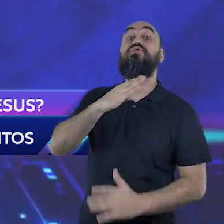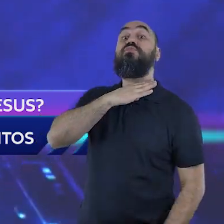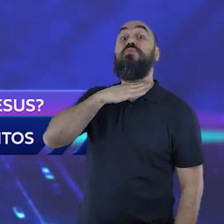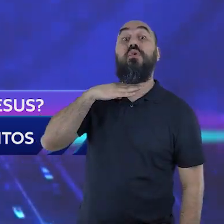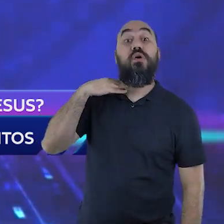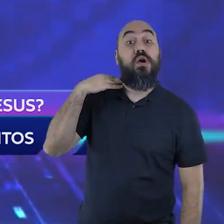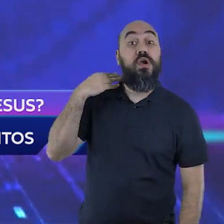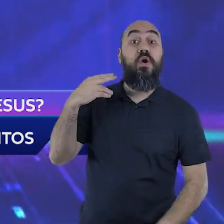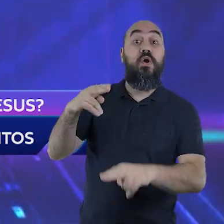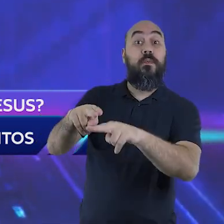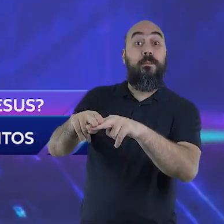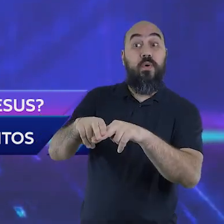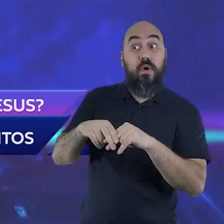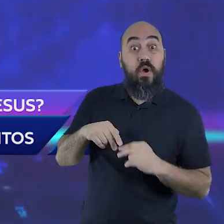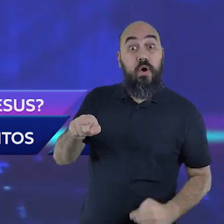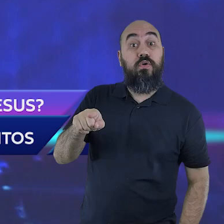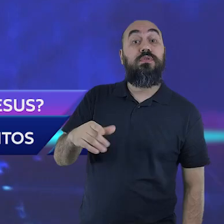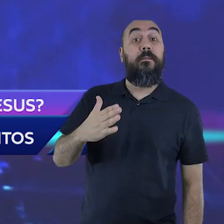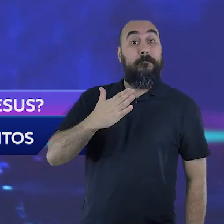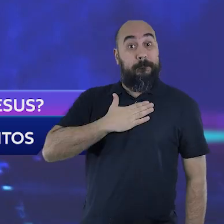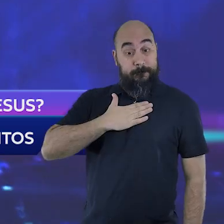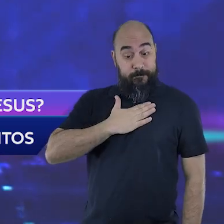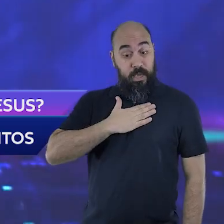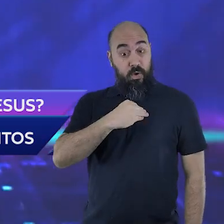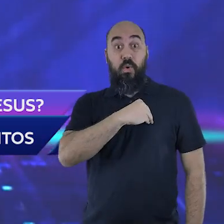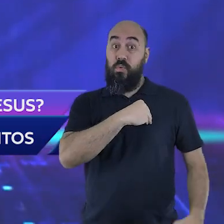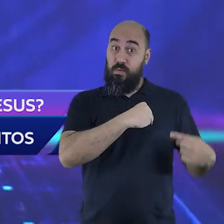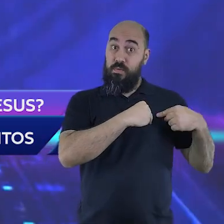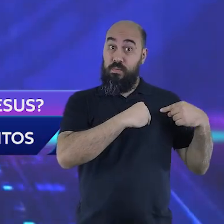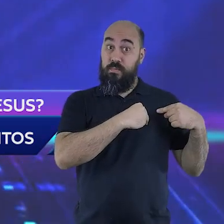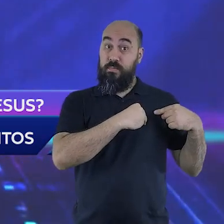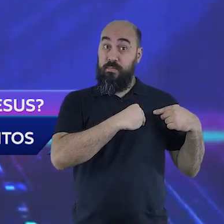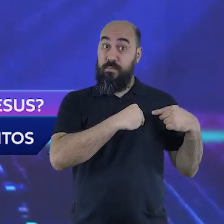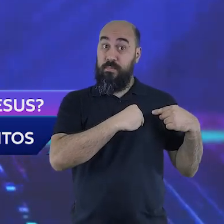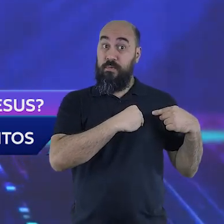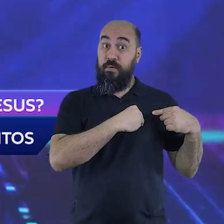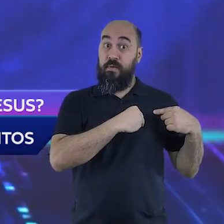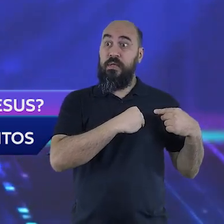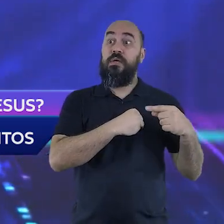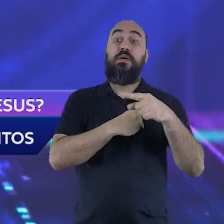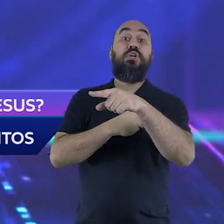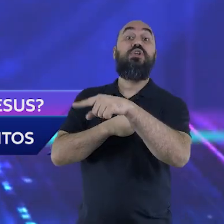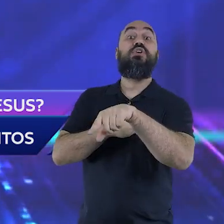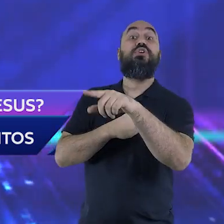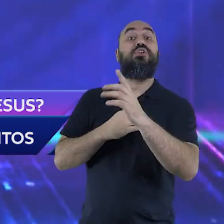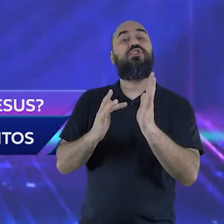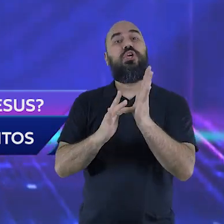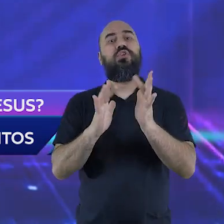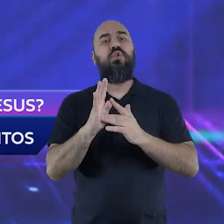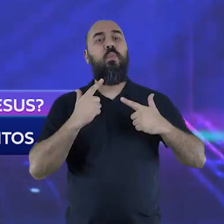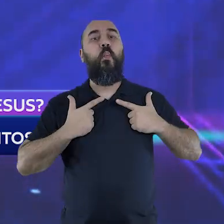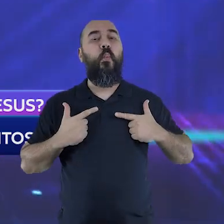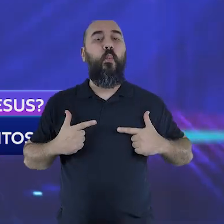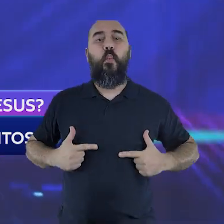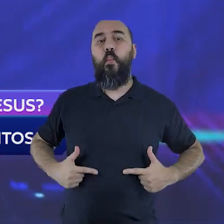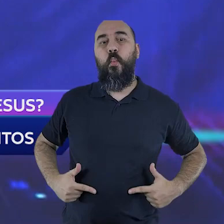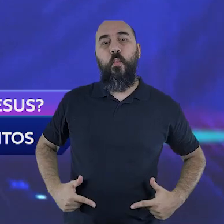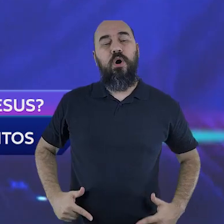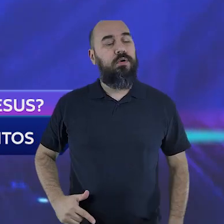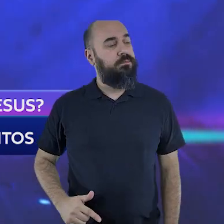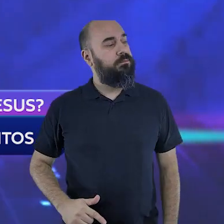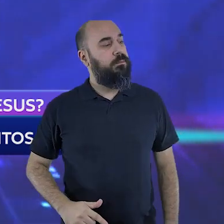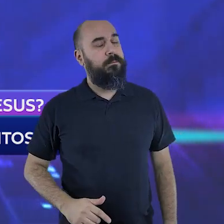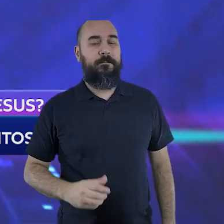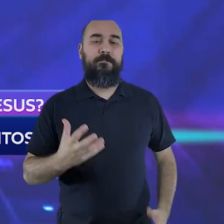foi por causa dos meus e dos seus pecados. Cristo, ele assume uma dívida que